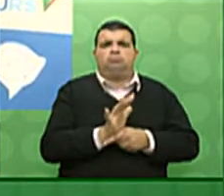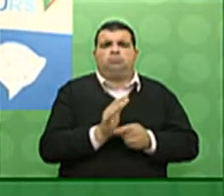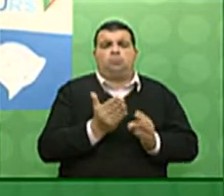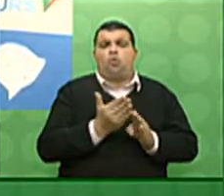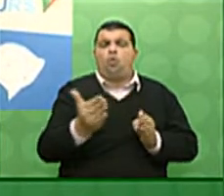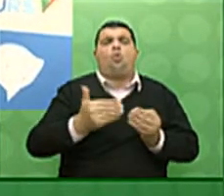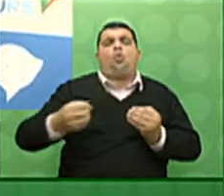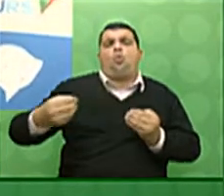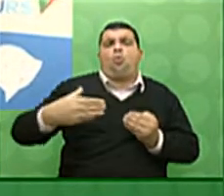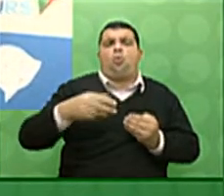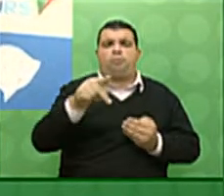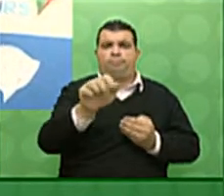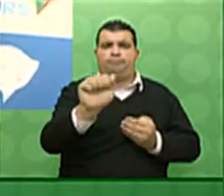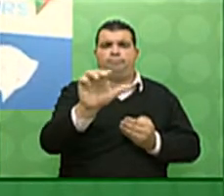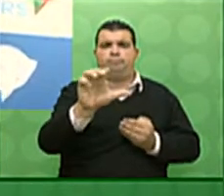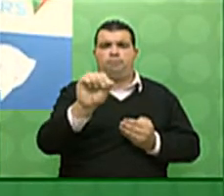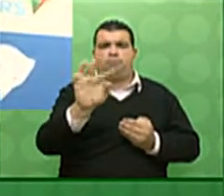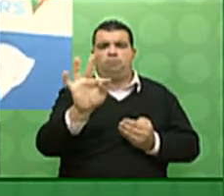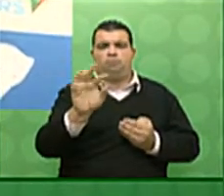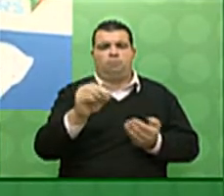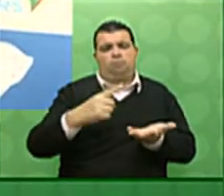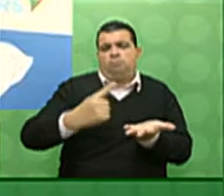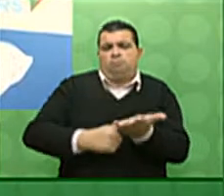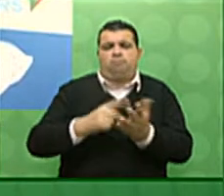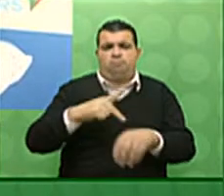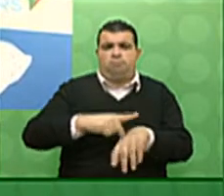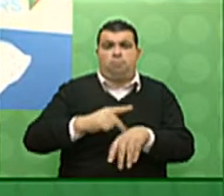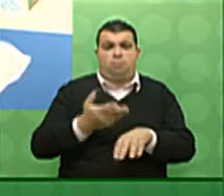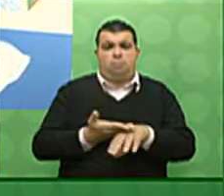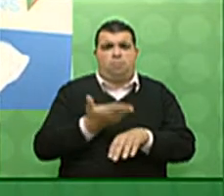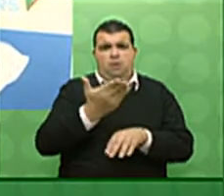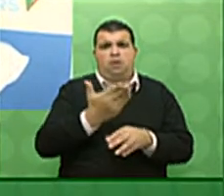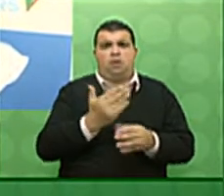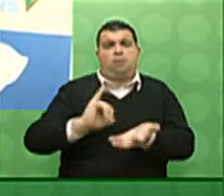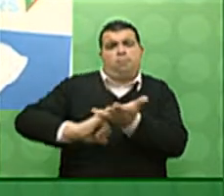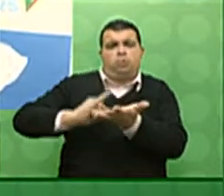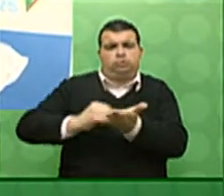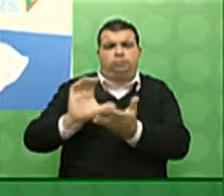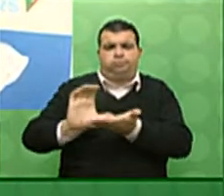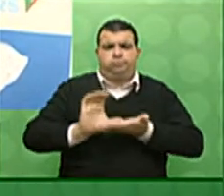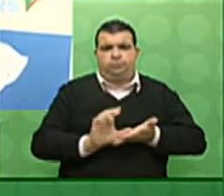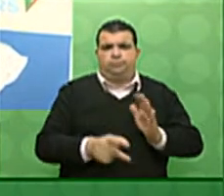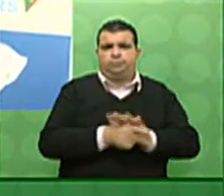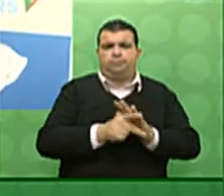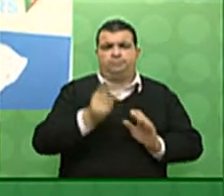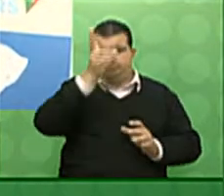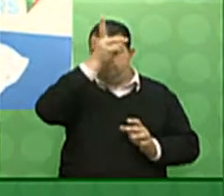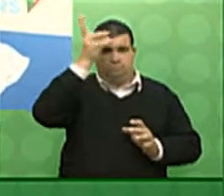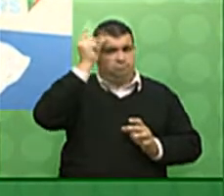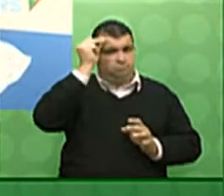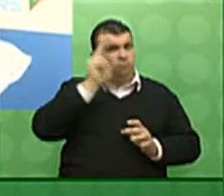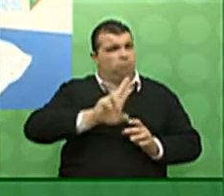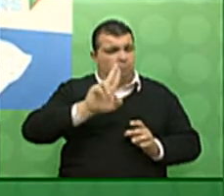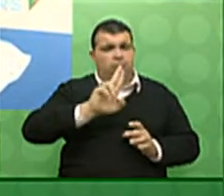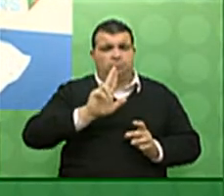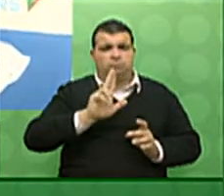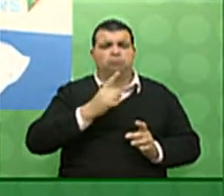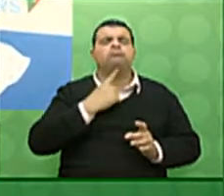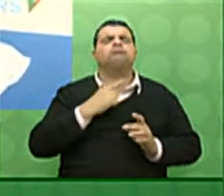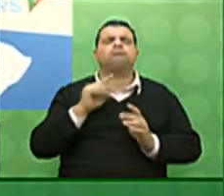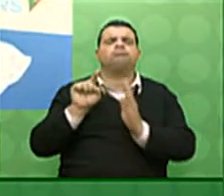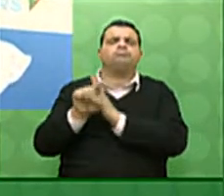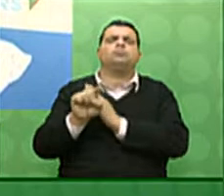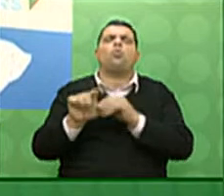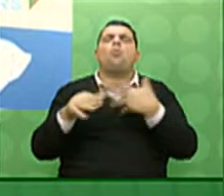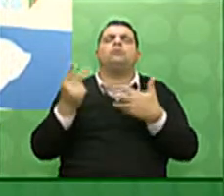novo pacto federativo no país, aumentando a fatia do bolo tributário para os municípios. E nós gostaríamos de saber qual a